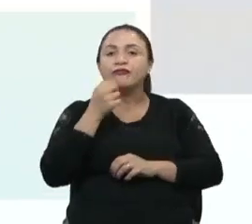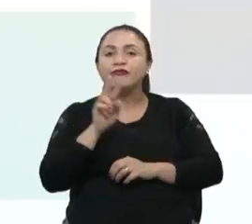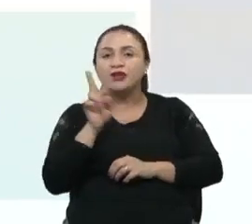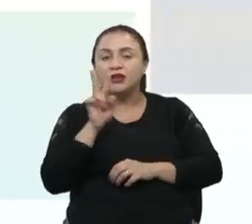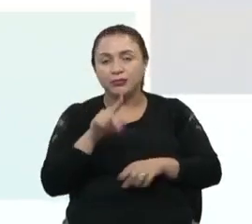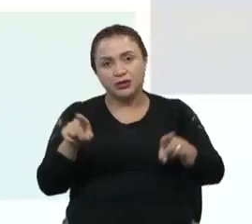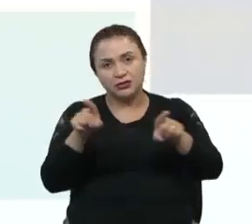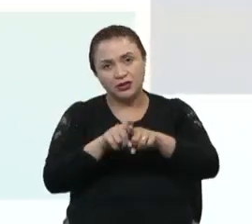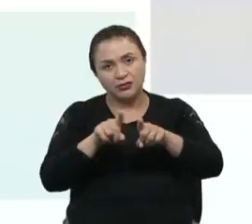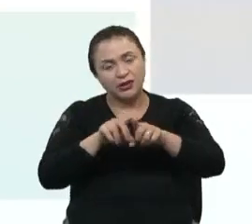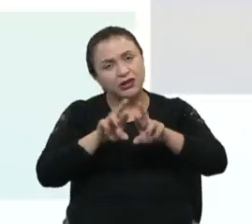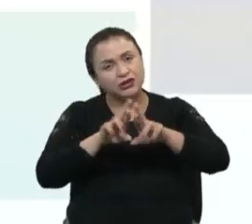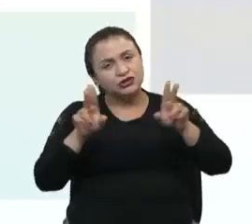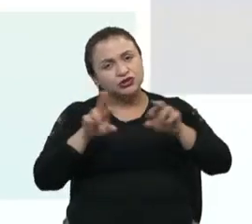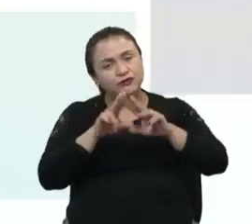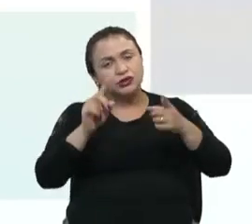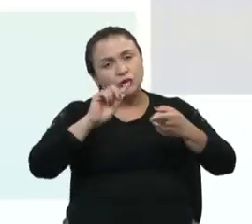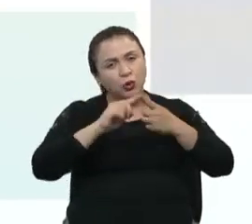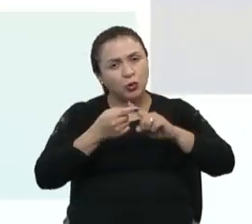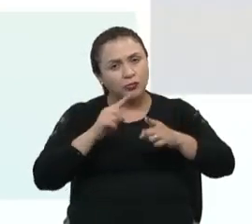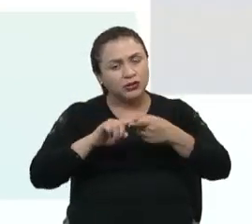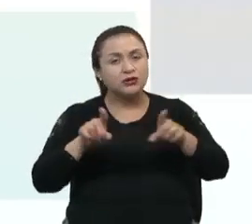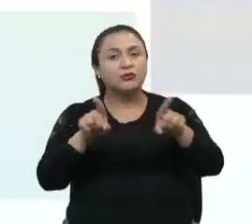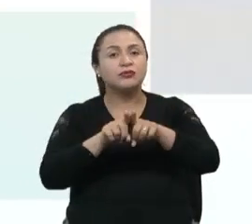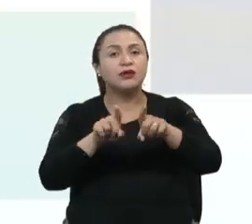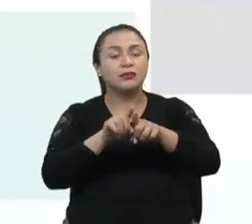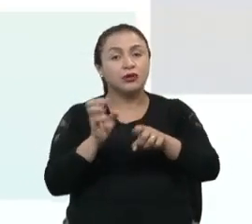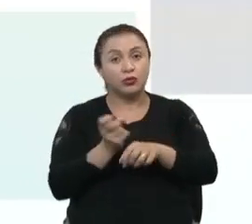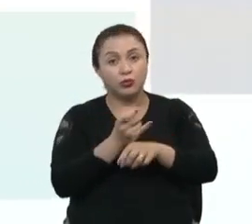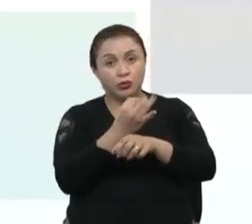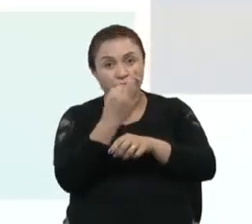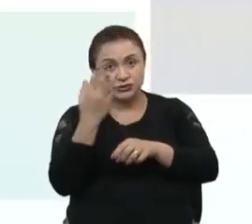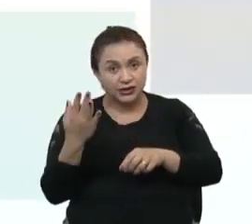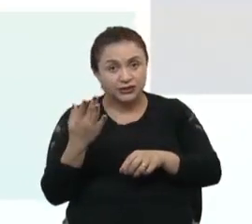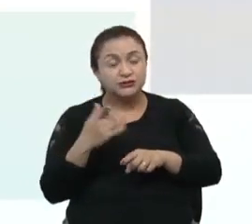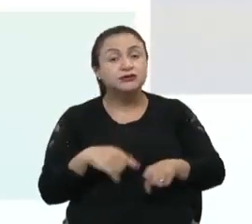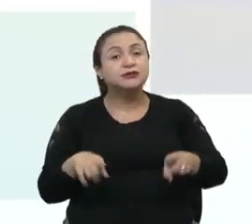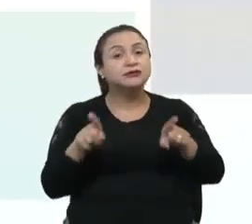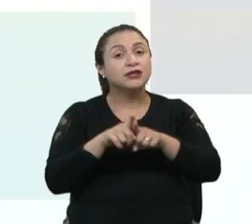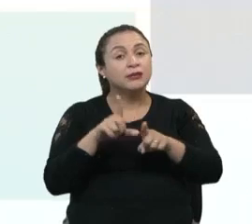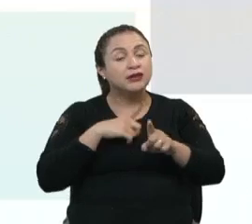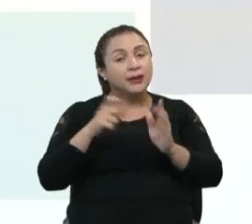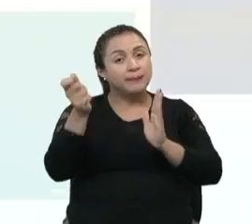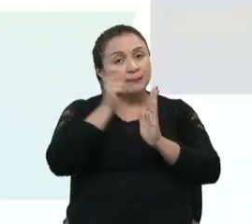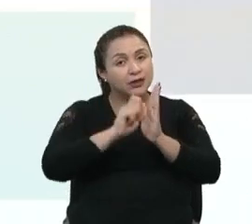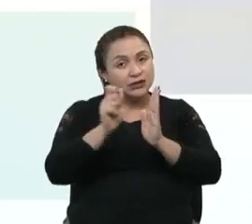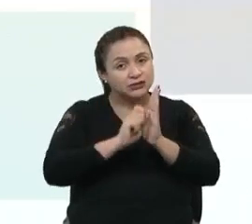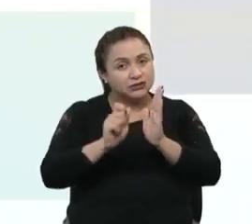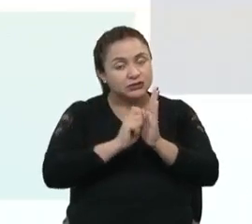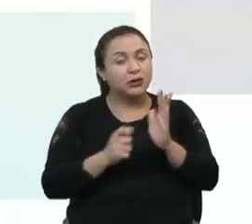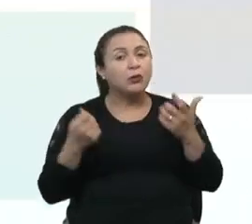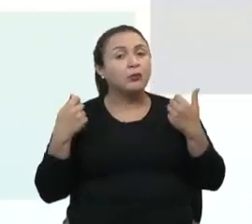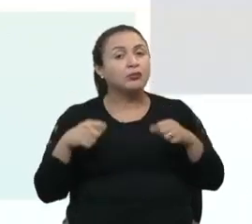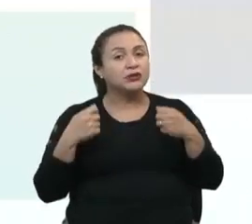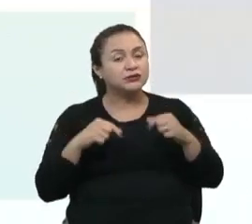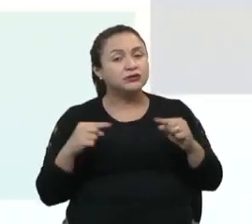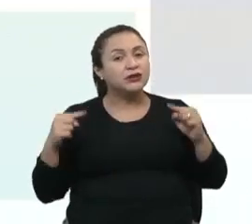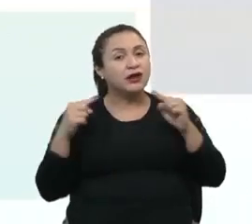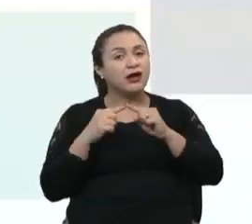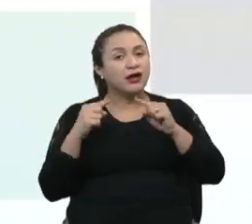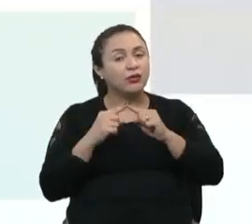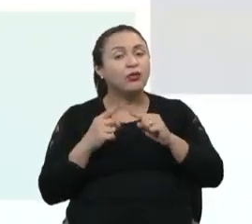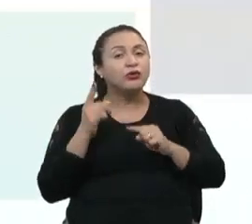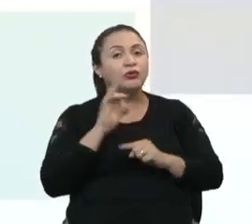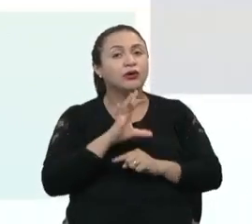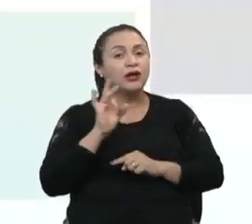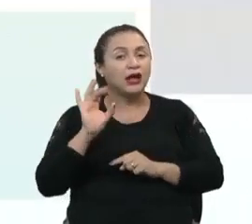em diferentes combinações e quantidades, e a prescrição deve se dar de acordo com